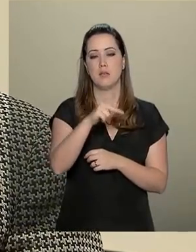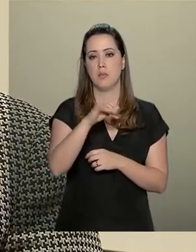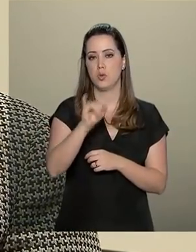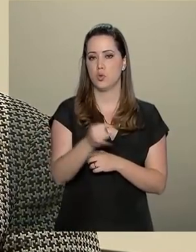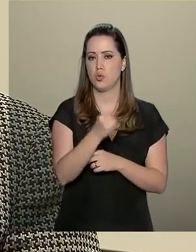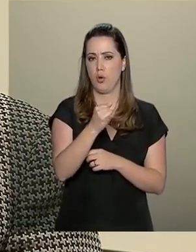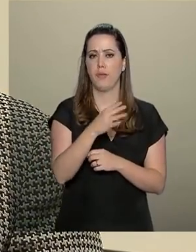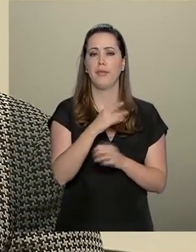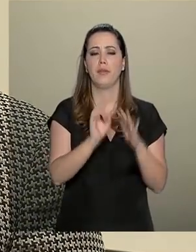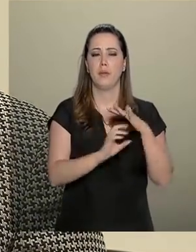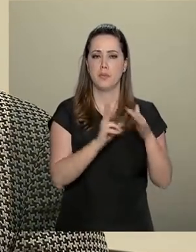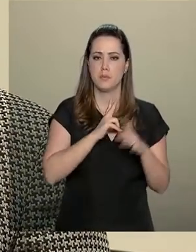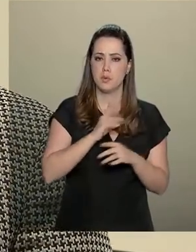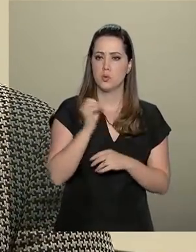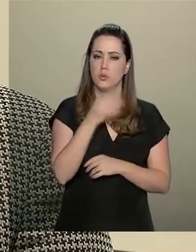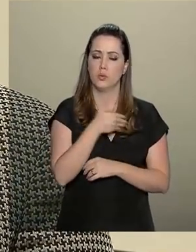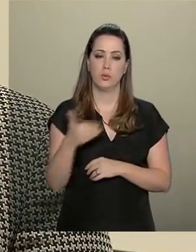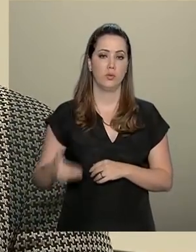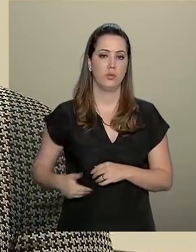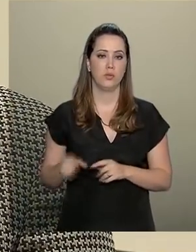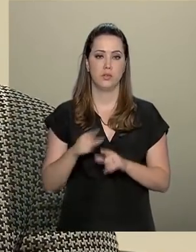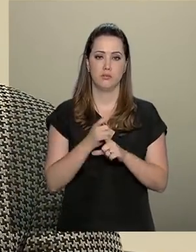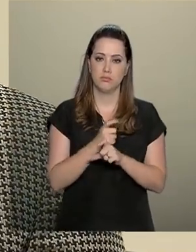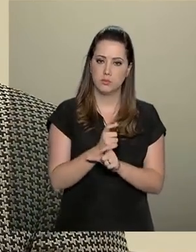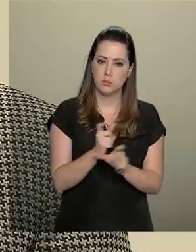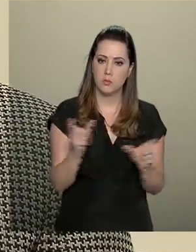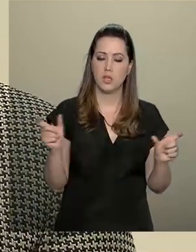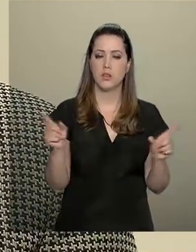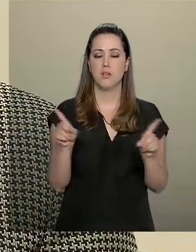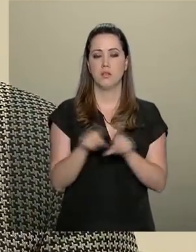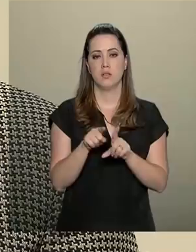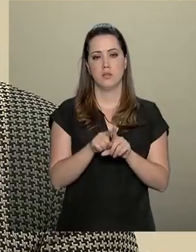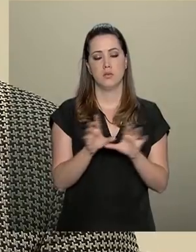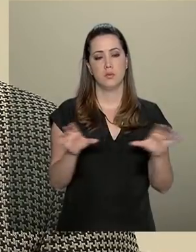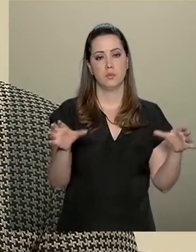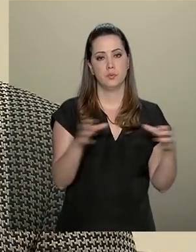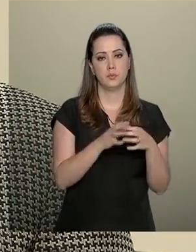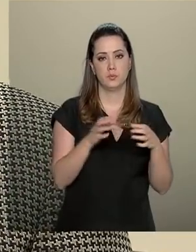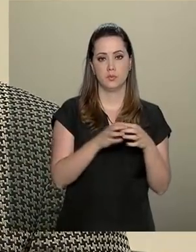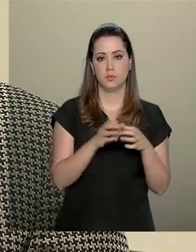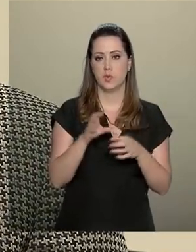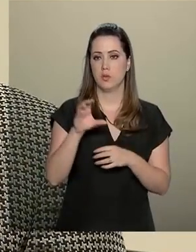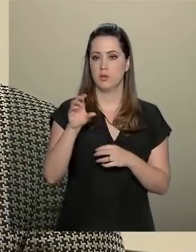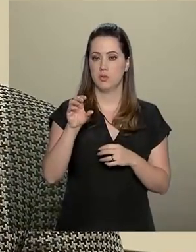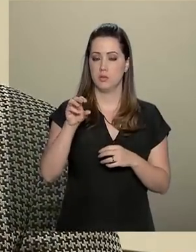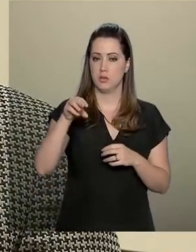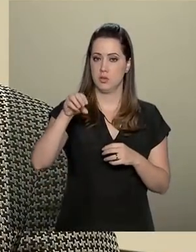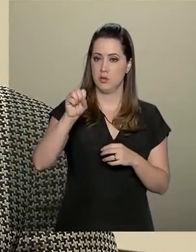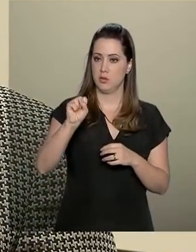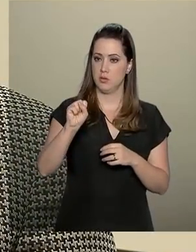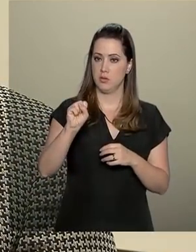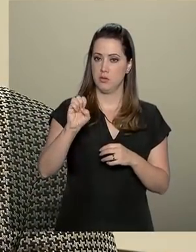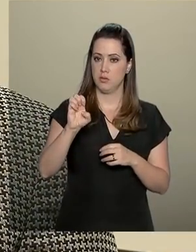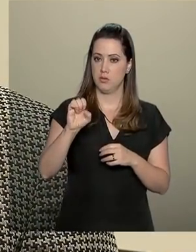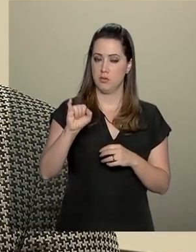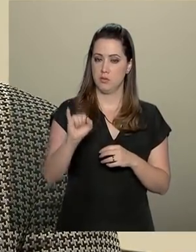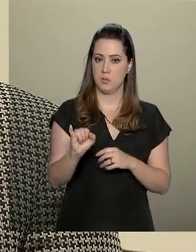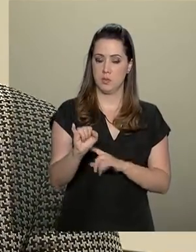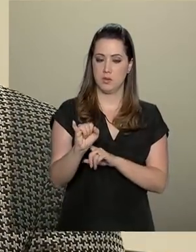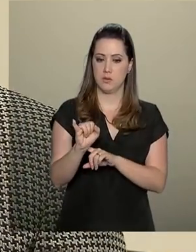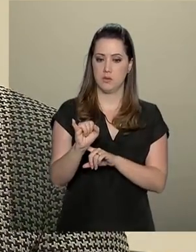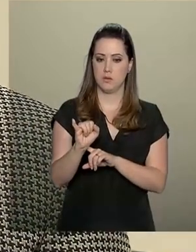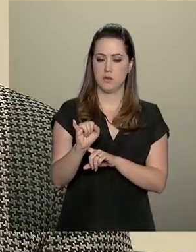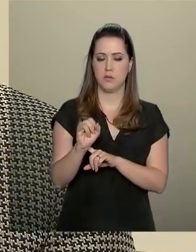Então, é um censo bastante abrangente. Além disso, você tem as categorias do SEI, que são aqueles empregadores individuais,